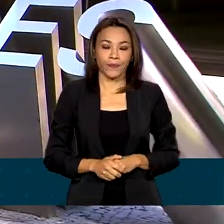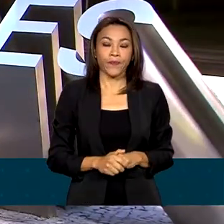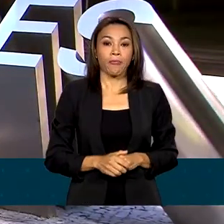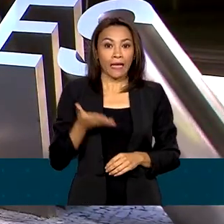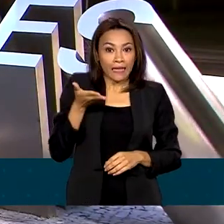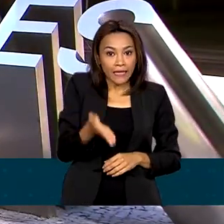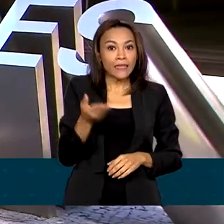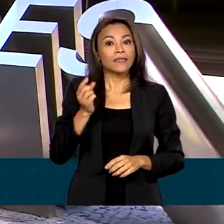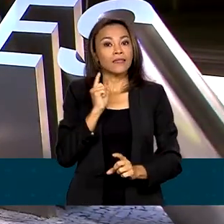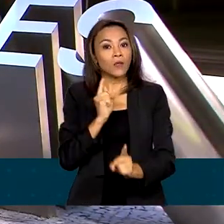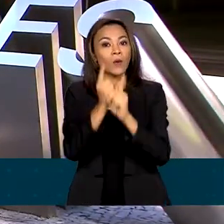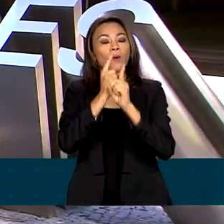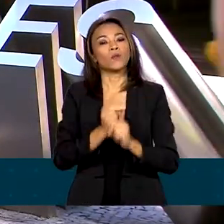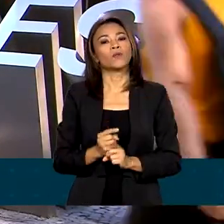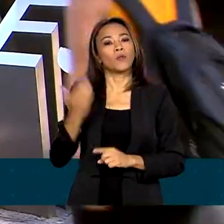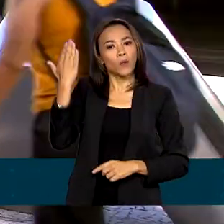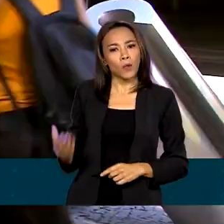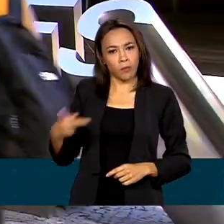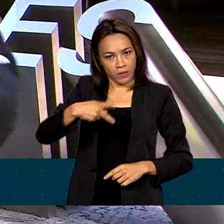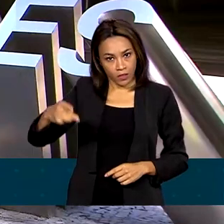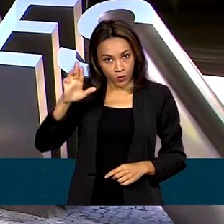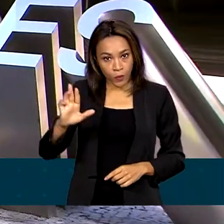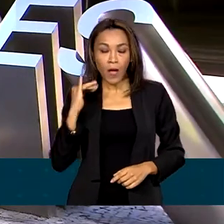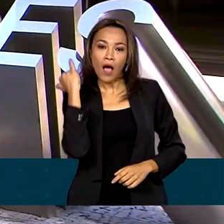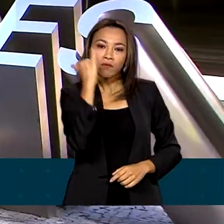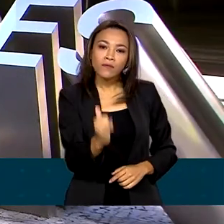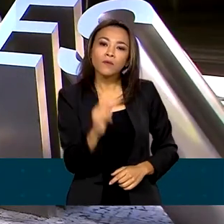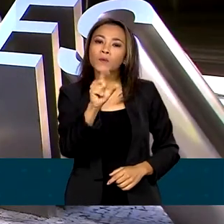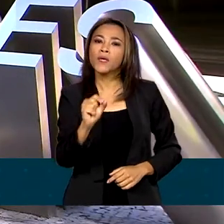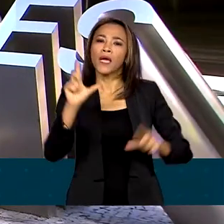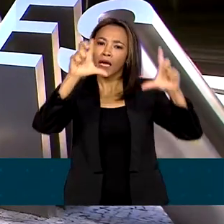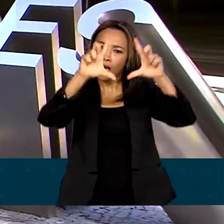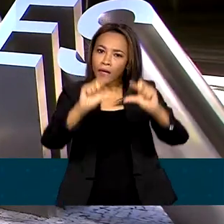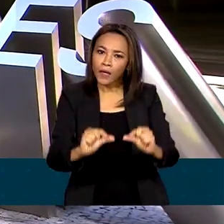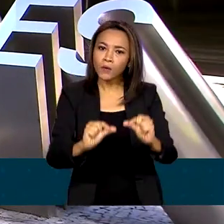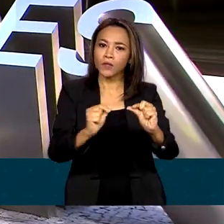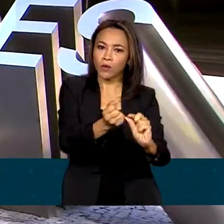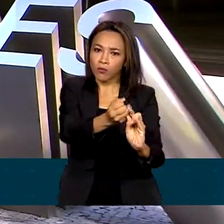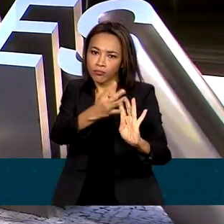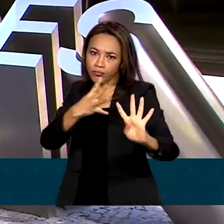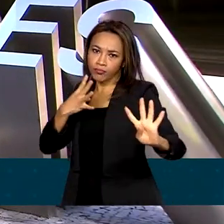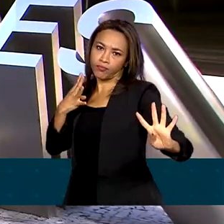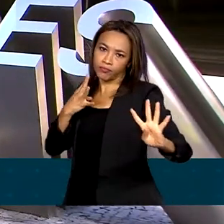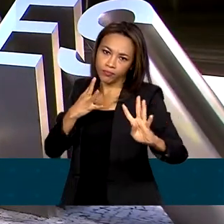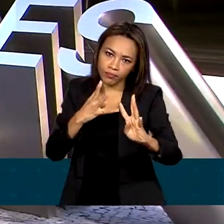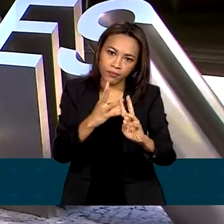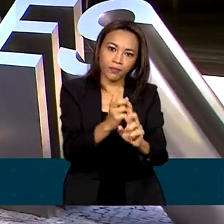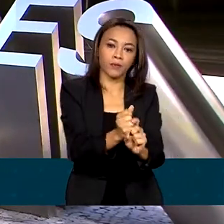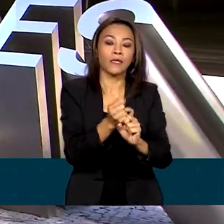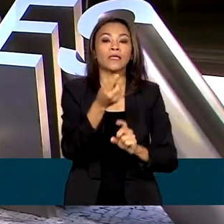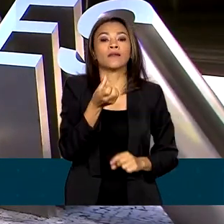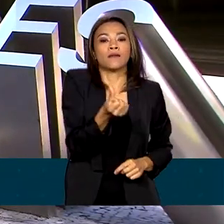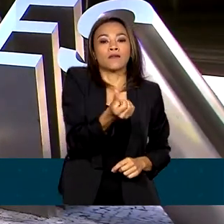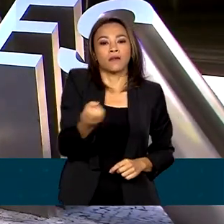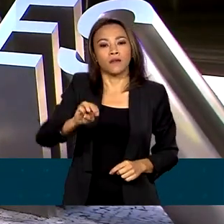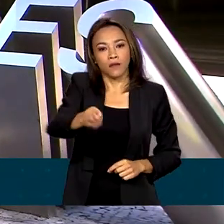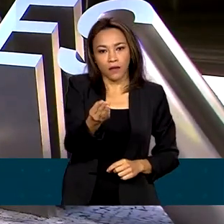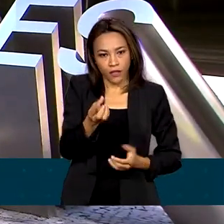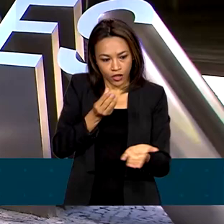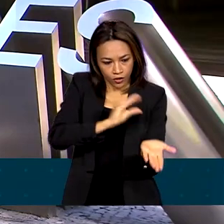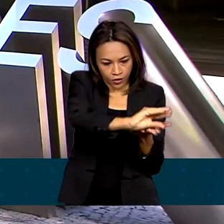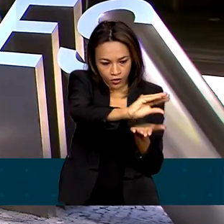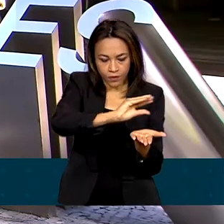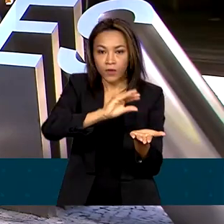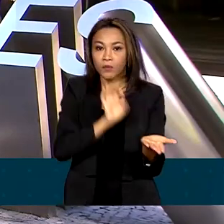anuncia a Política Nacional de Redução das Filas do SUS, que vai destinar 600 milhões de reais para estados e